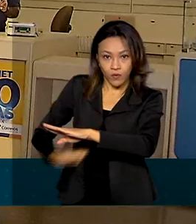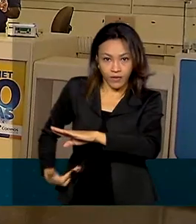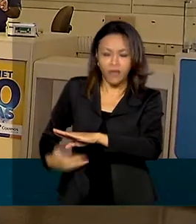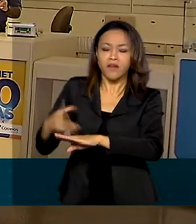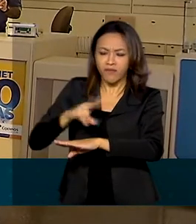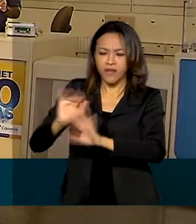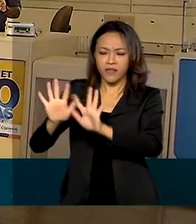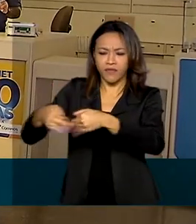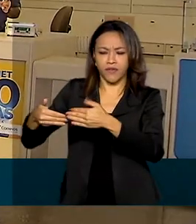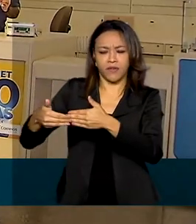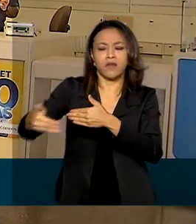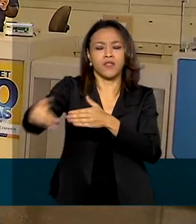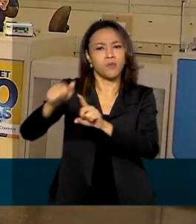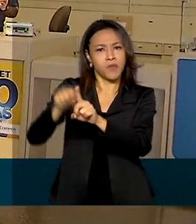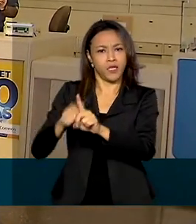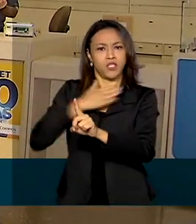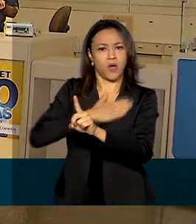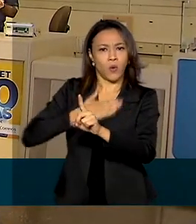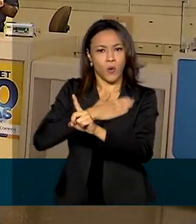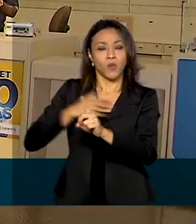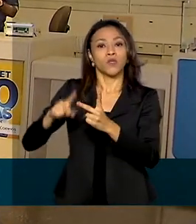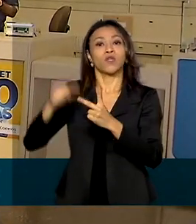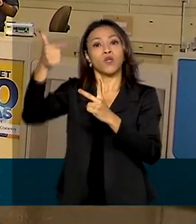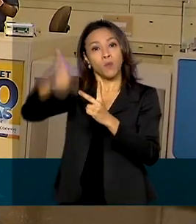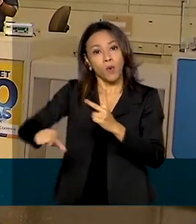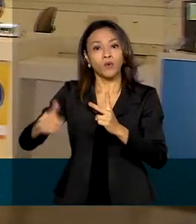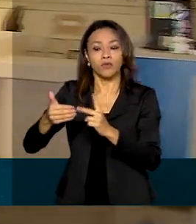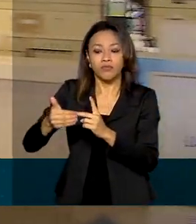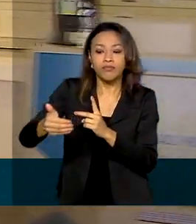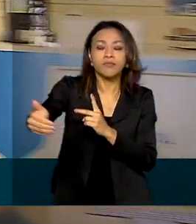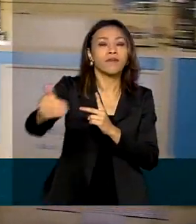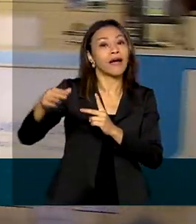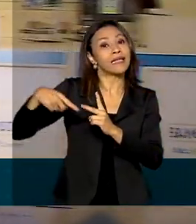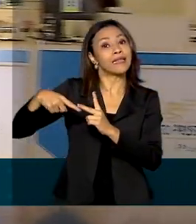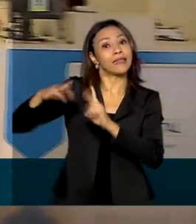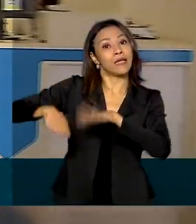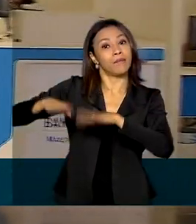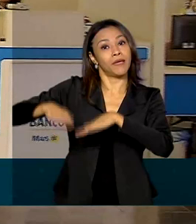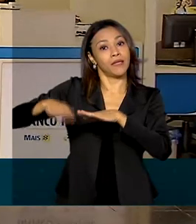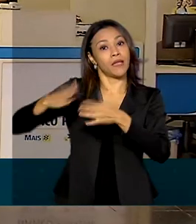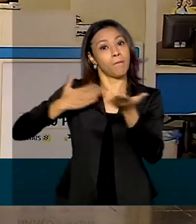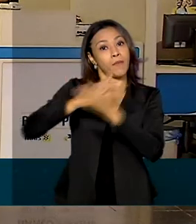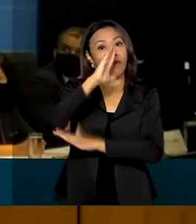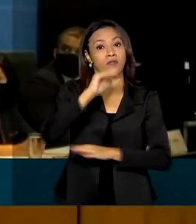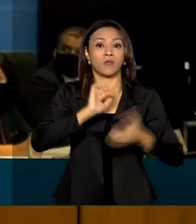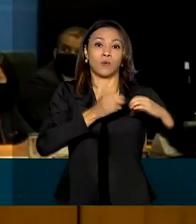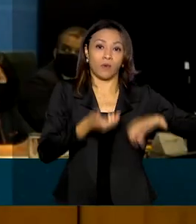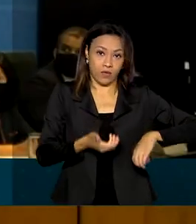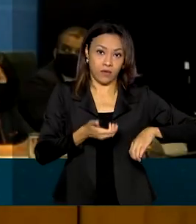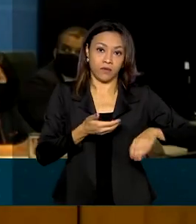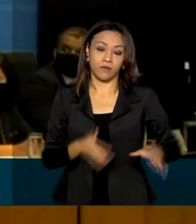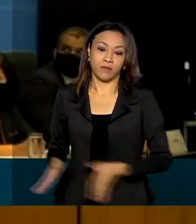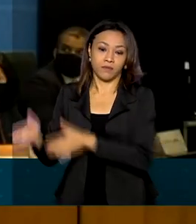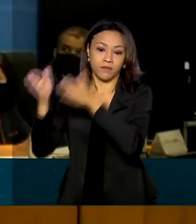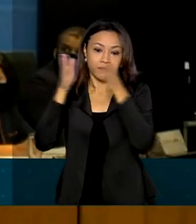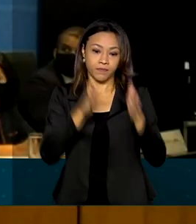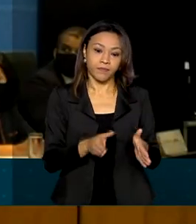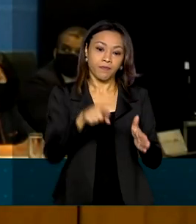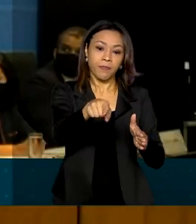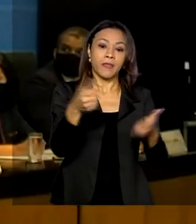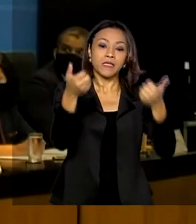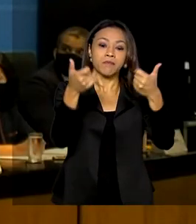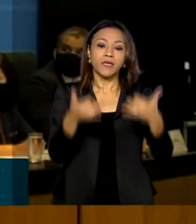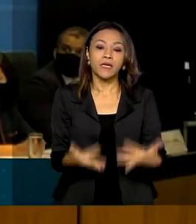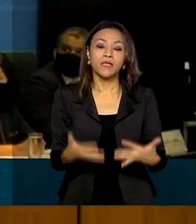ano, e a de implementação, que dependerá da aprovação do Congresso Nacional. É um enfoque também no nosso trabalho,